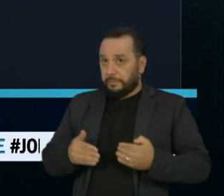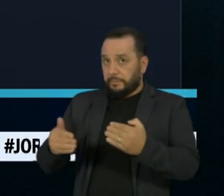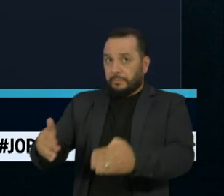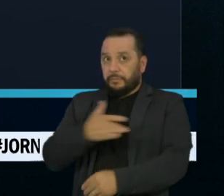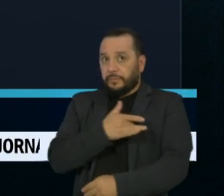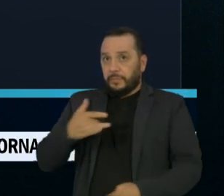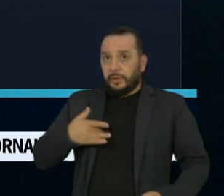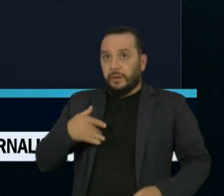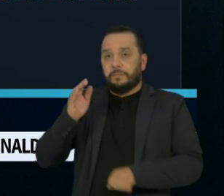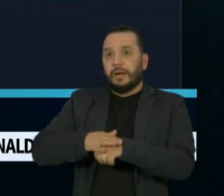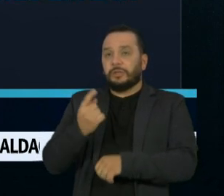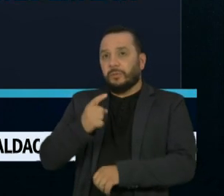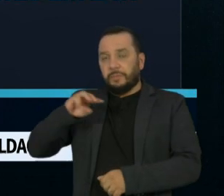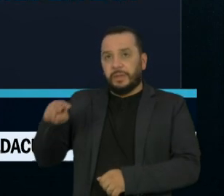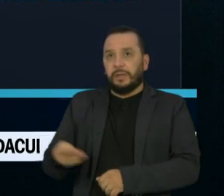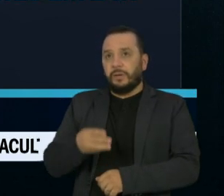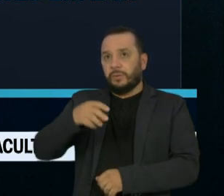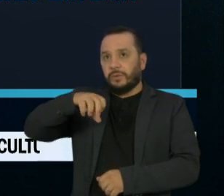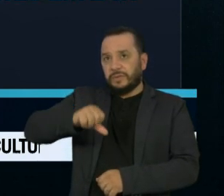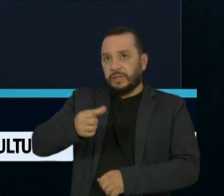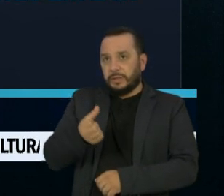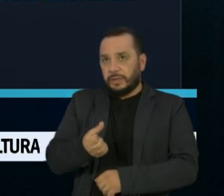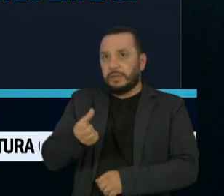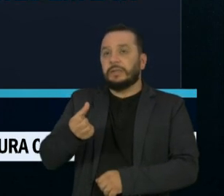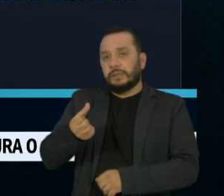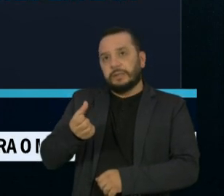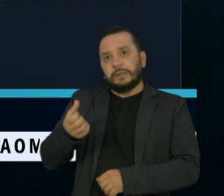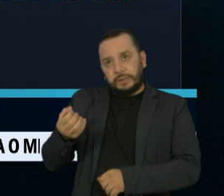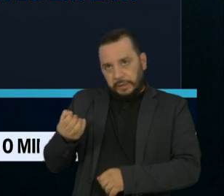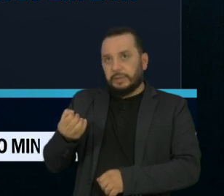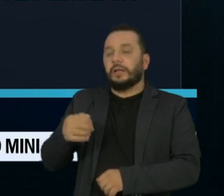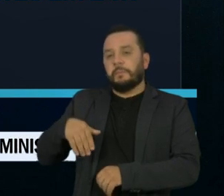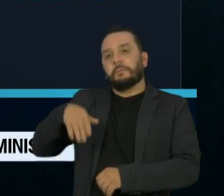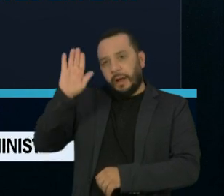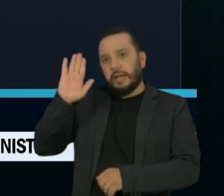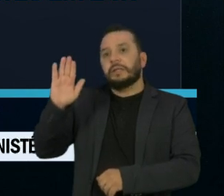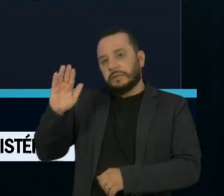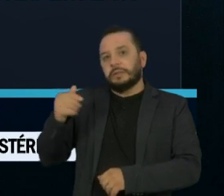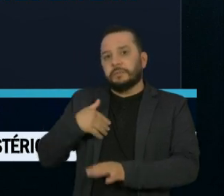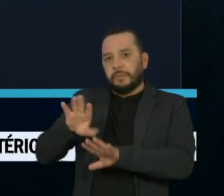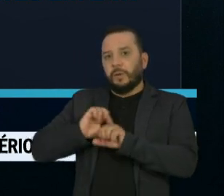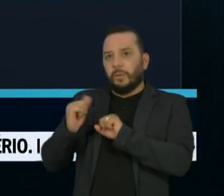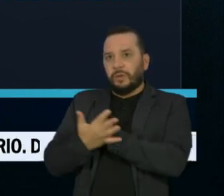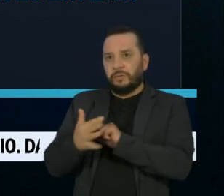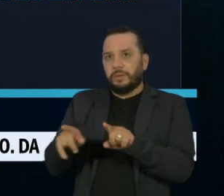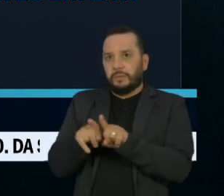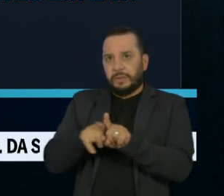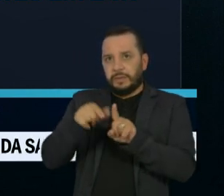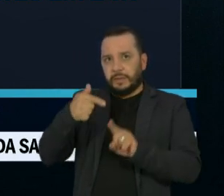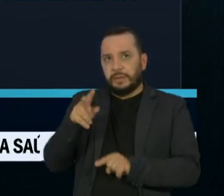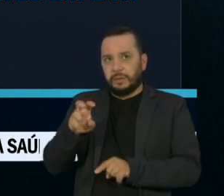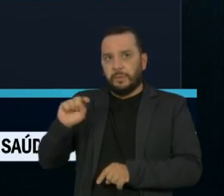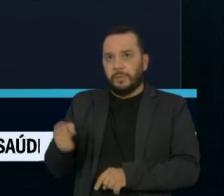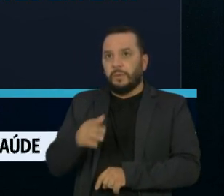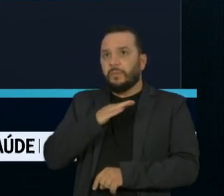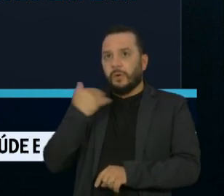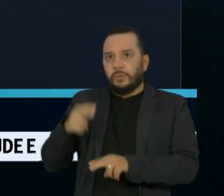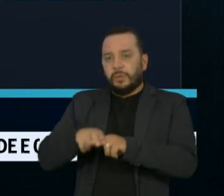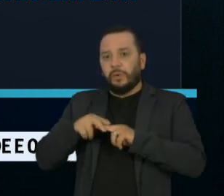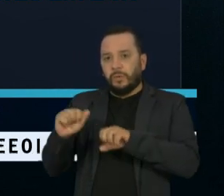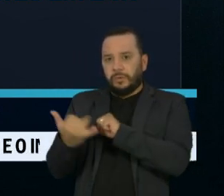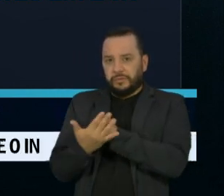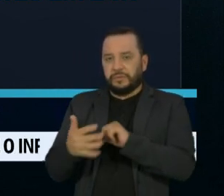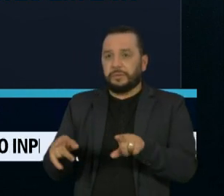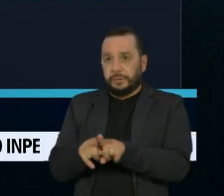o Brasil tem mais de 1 milhão 960 mil casos confirmados e 75 mil mortes por covid-19.